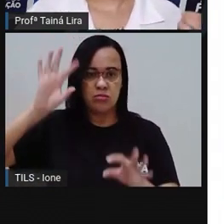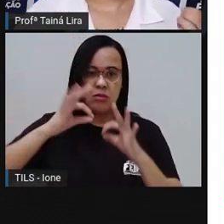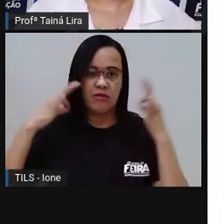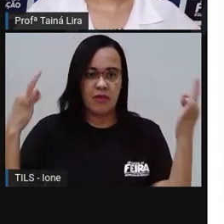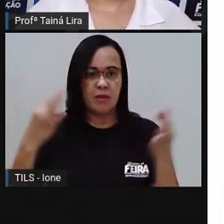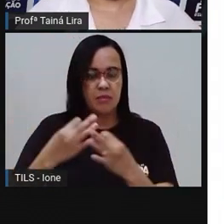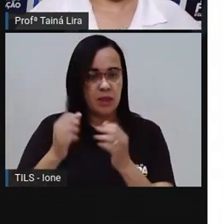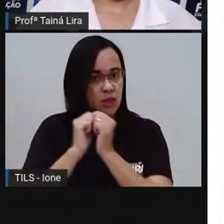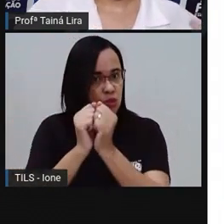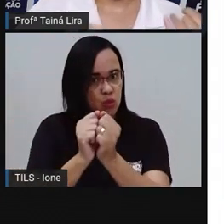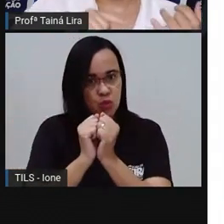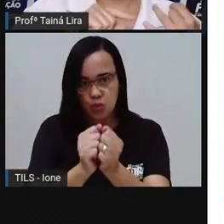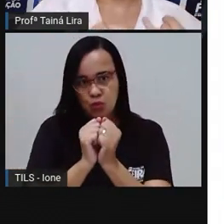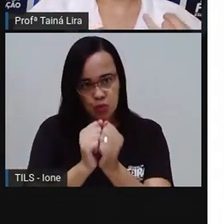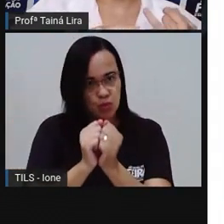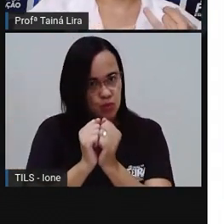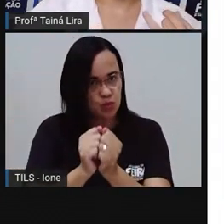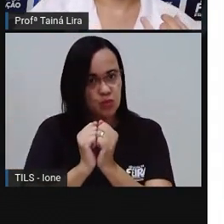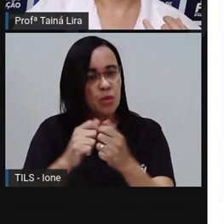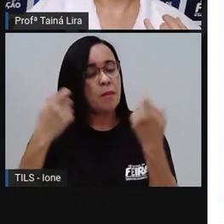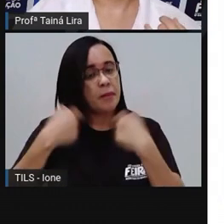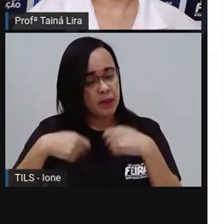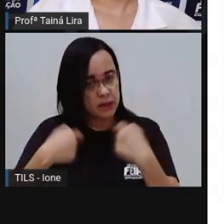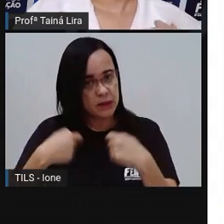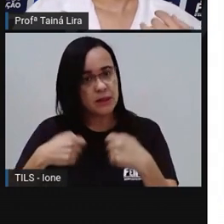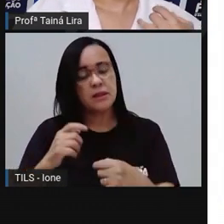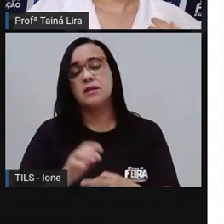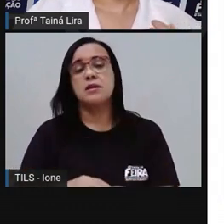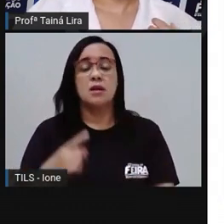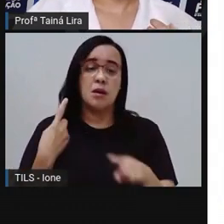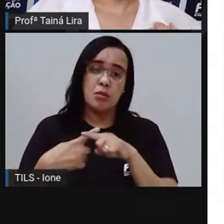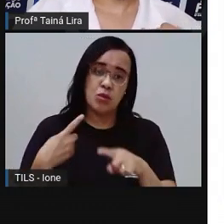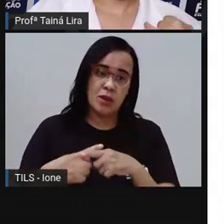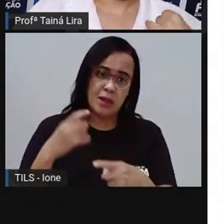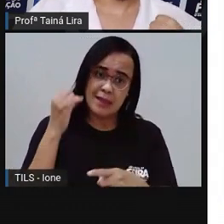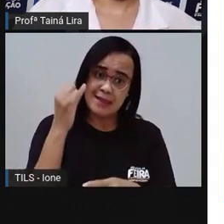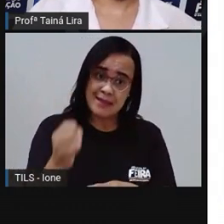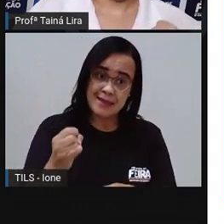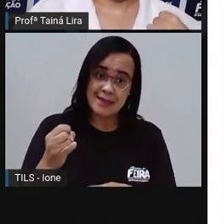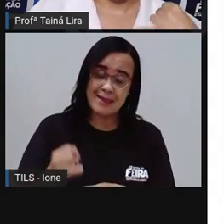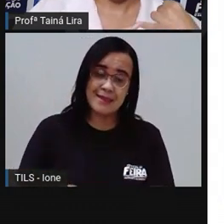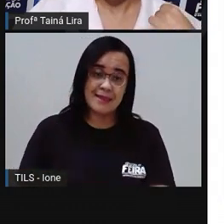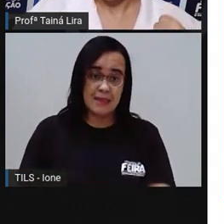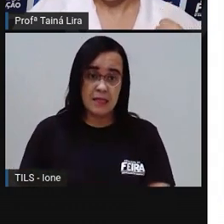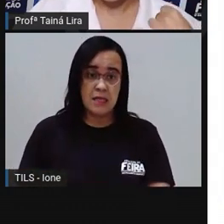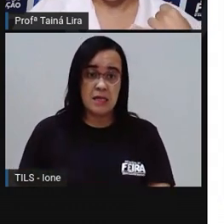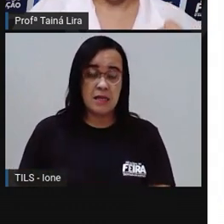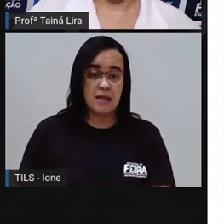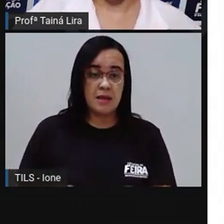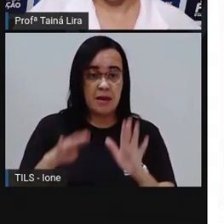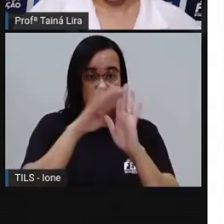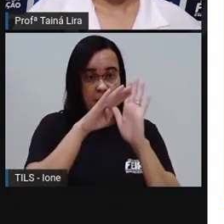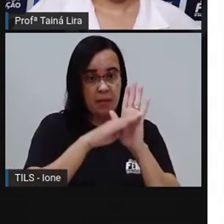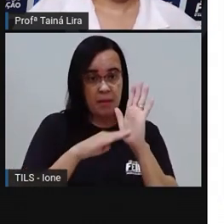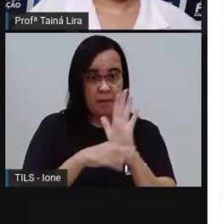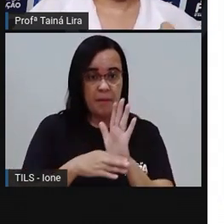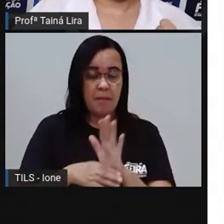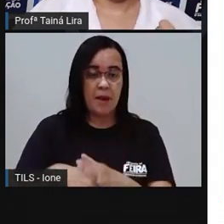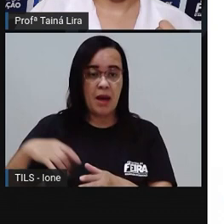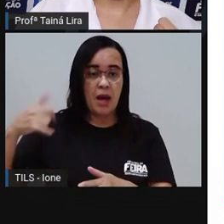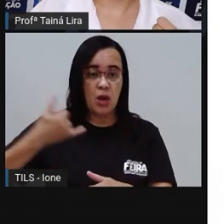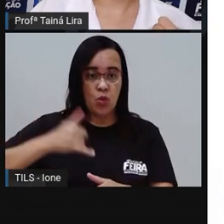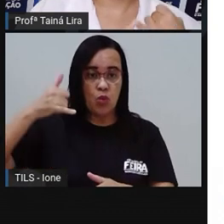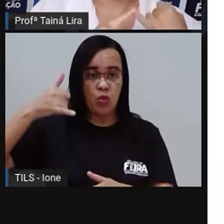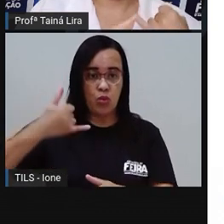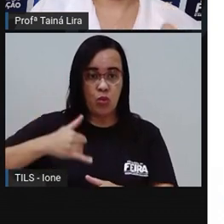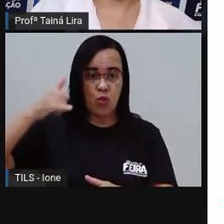Principalmente Se for uma receita Que precisa Que precisa usar Eletricidade Então às vezes Eu